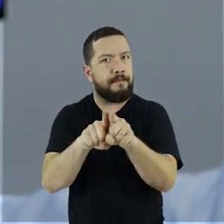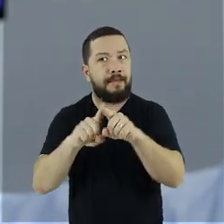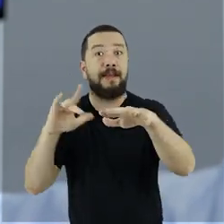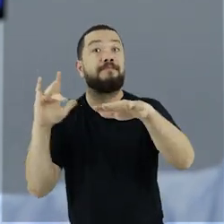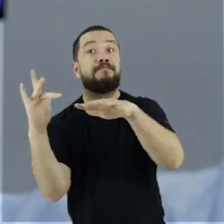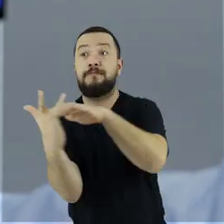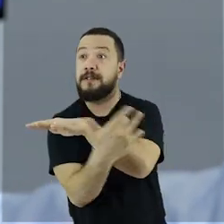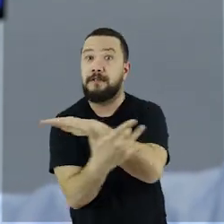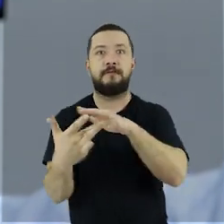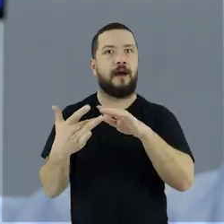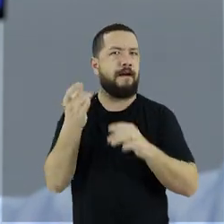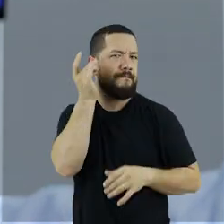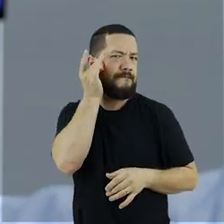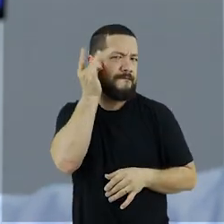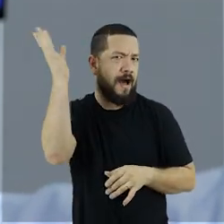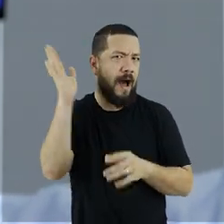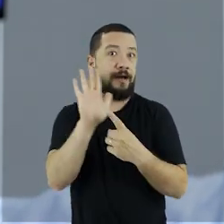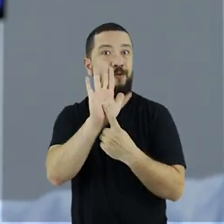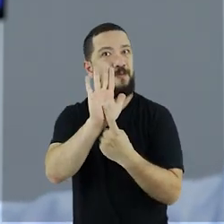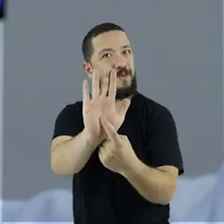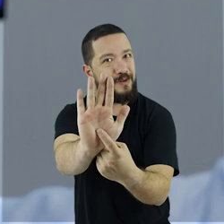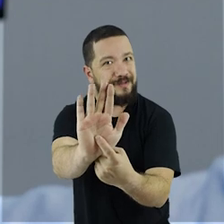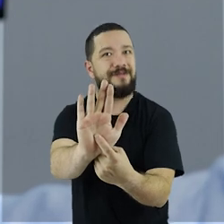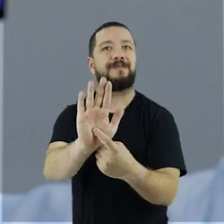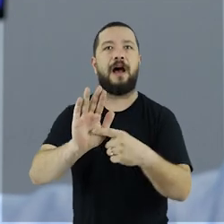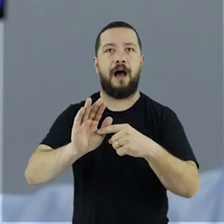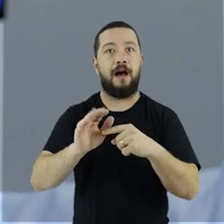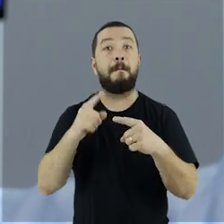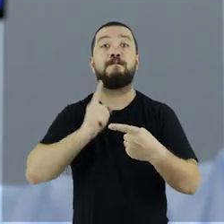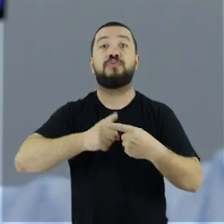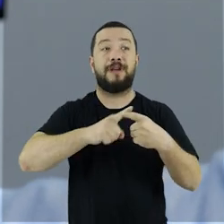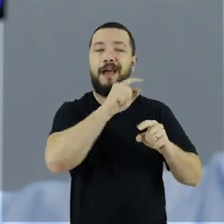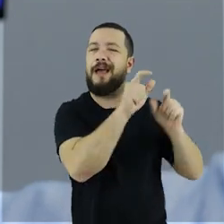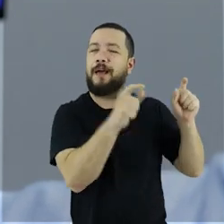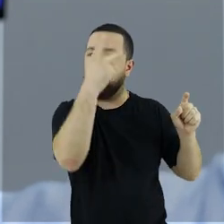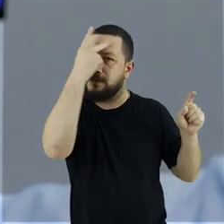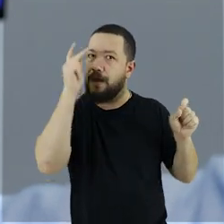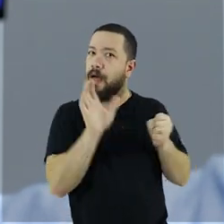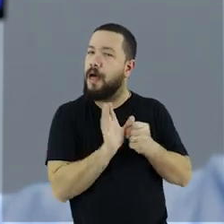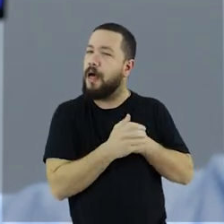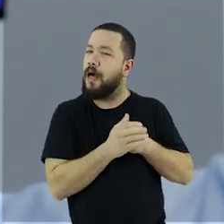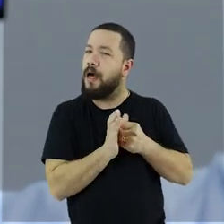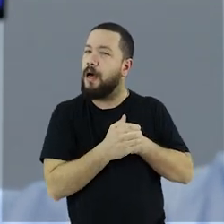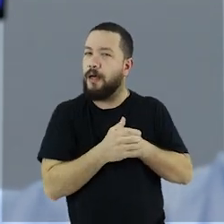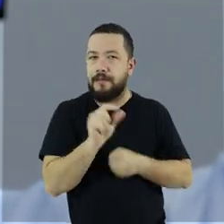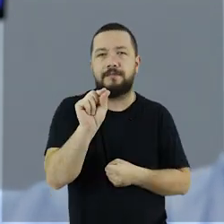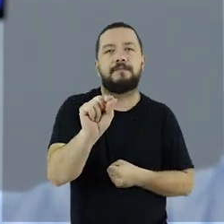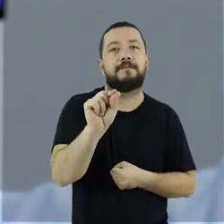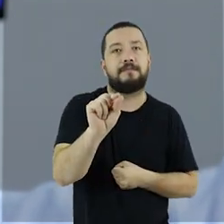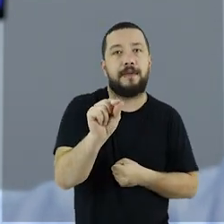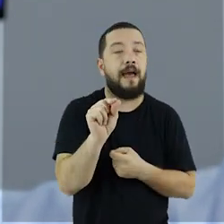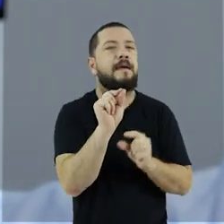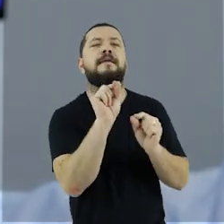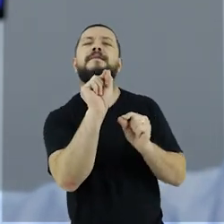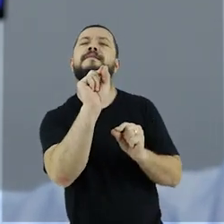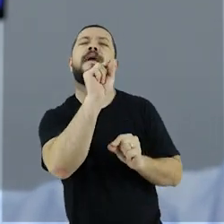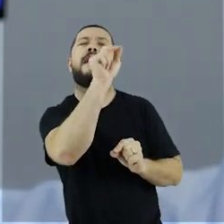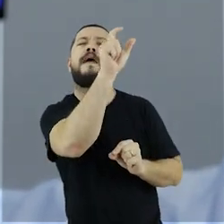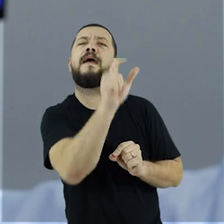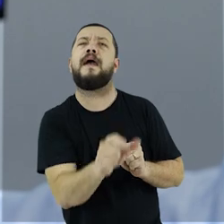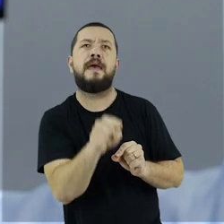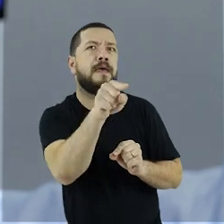acessíveis, fica mais fácil ainda invisibilizar, porque as pessoas se escondem. É difícil você identificar